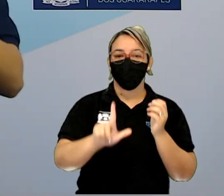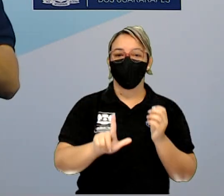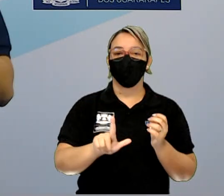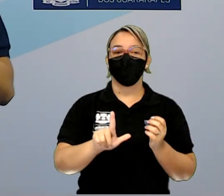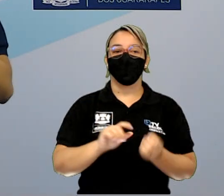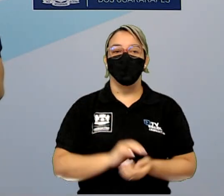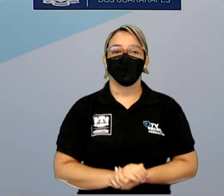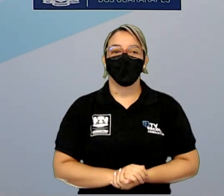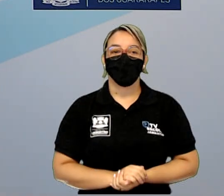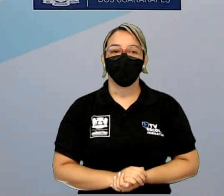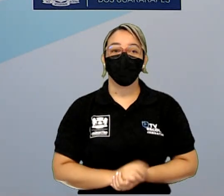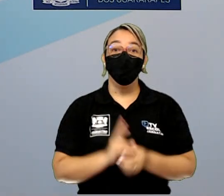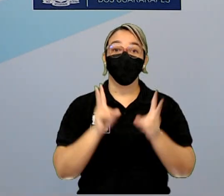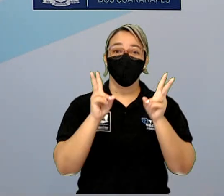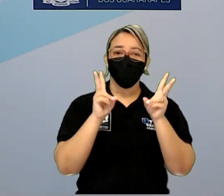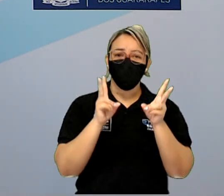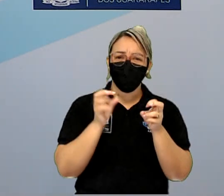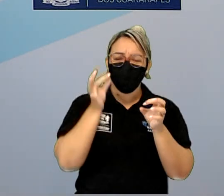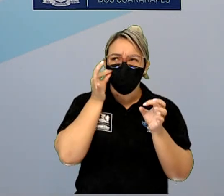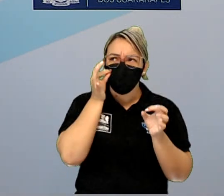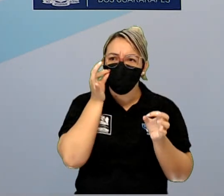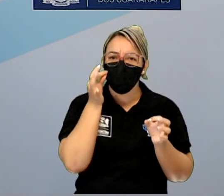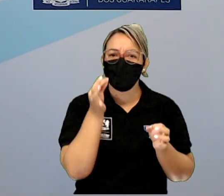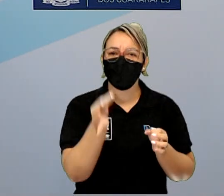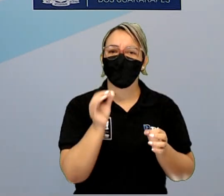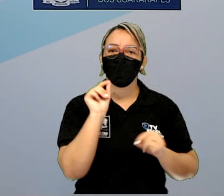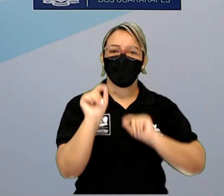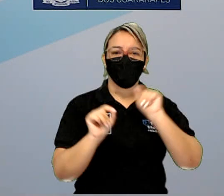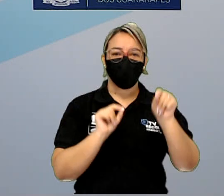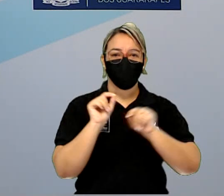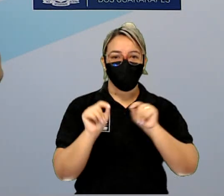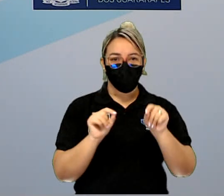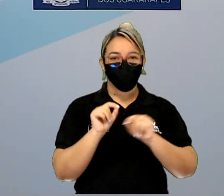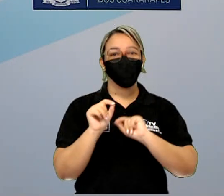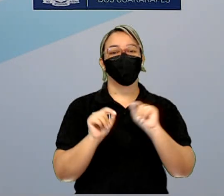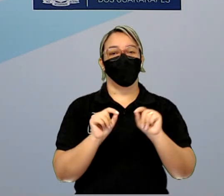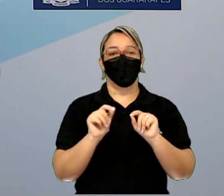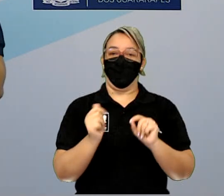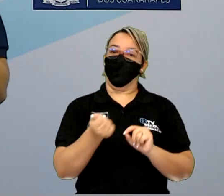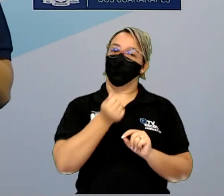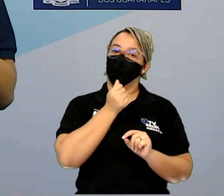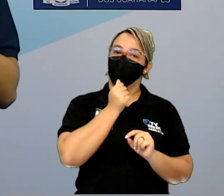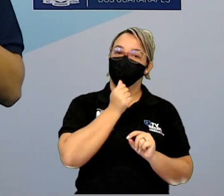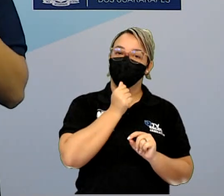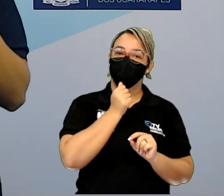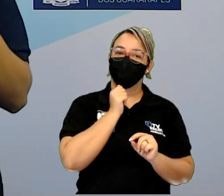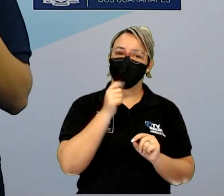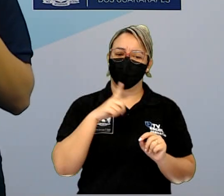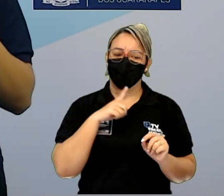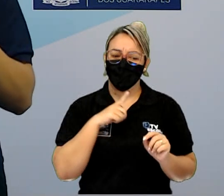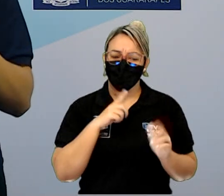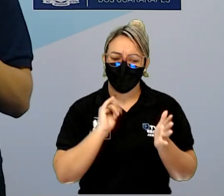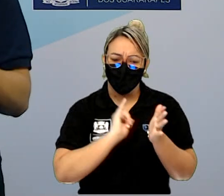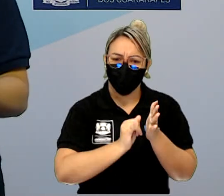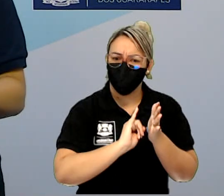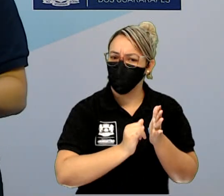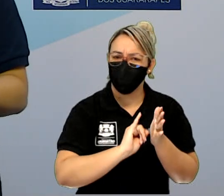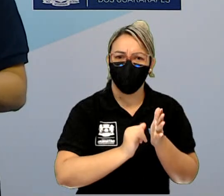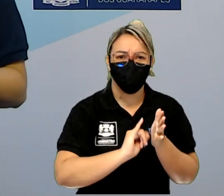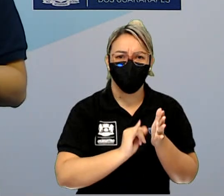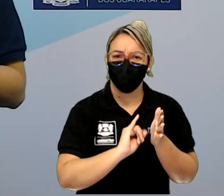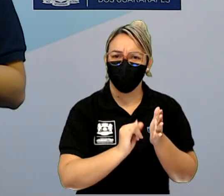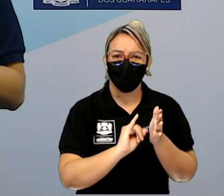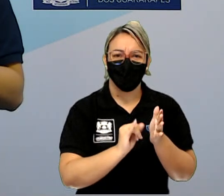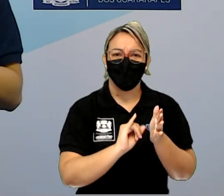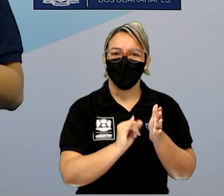Veja, o interessante de Charles Perrault é que ainda nós não temos uma narrativa voltada